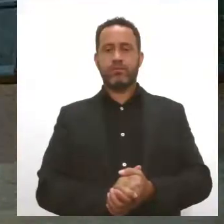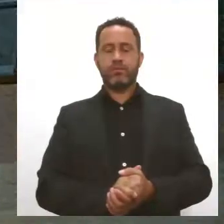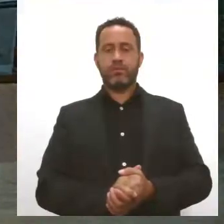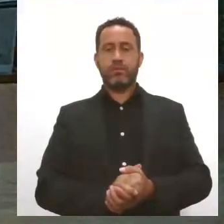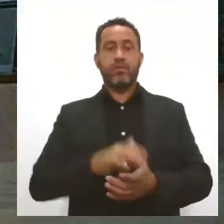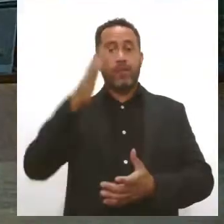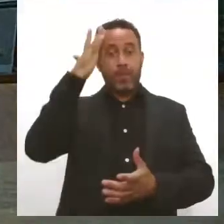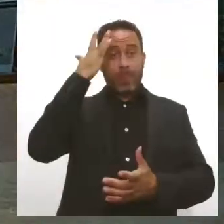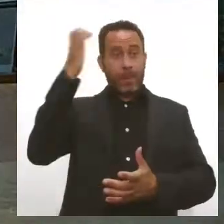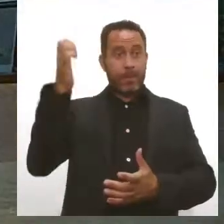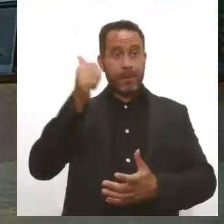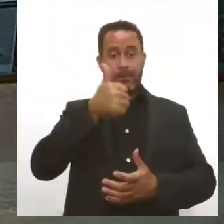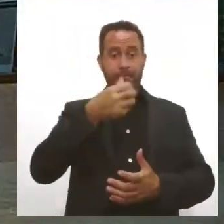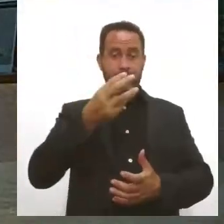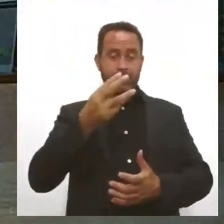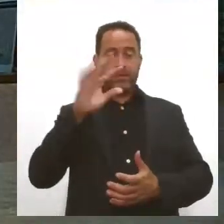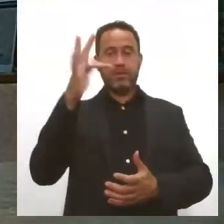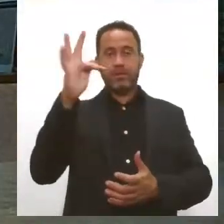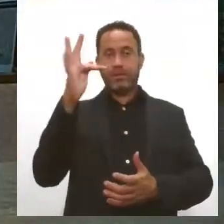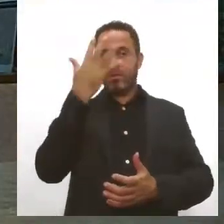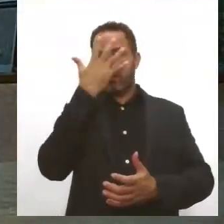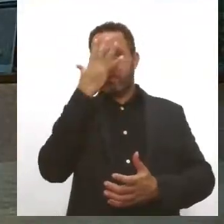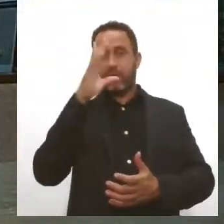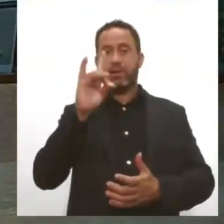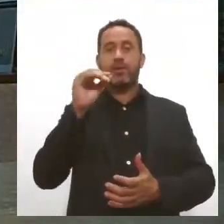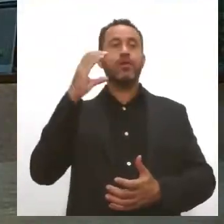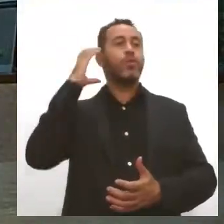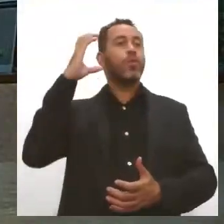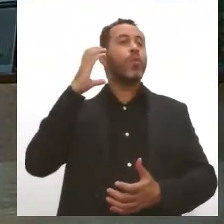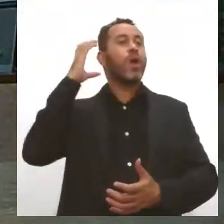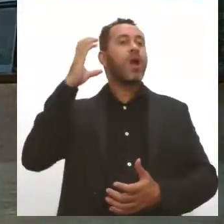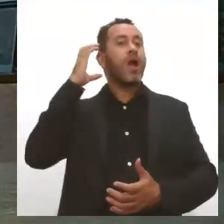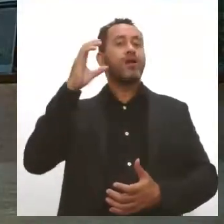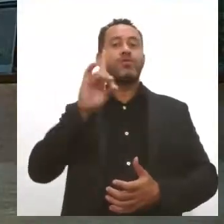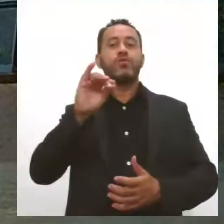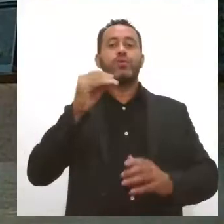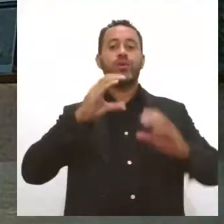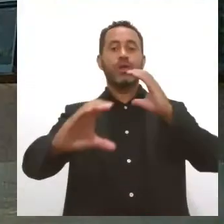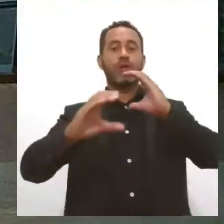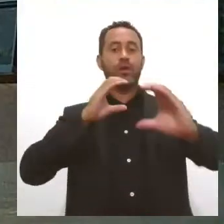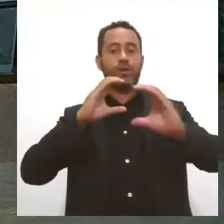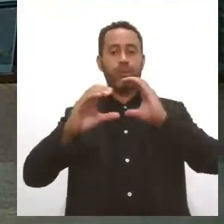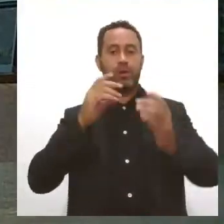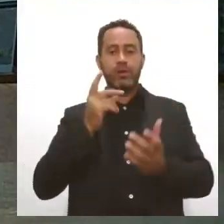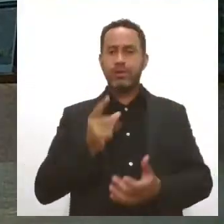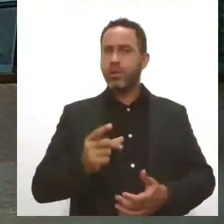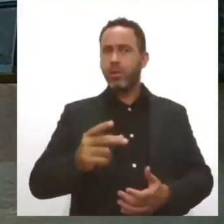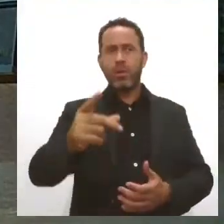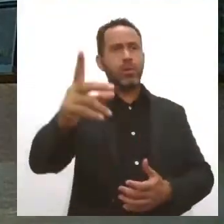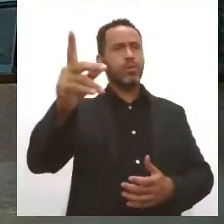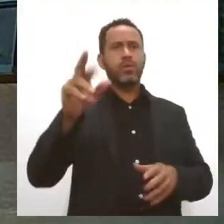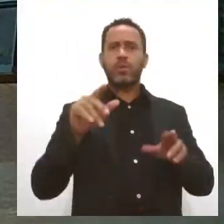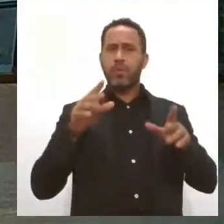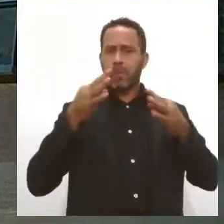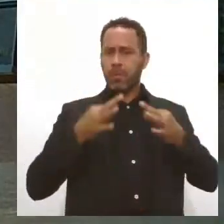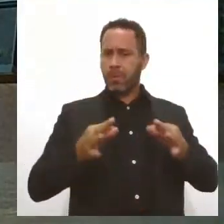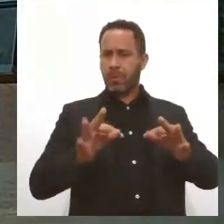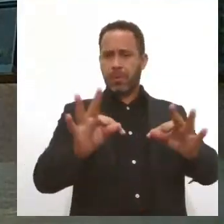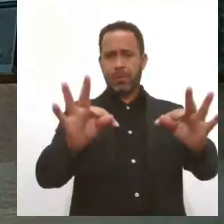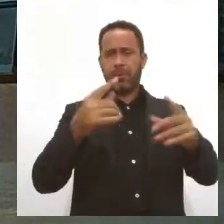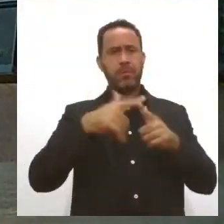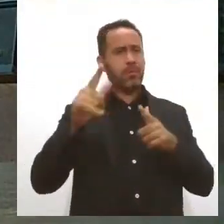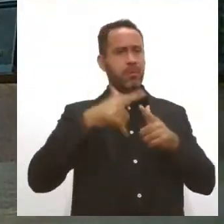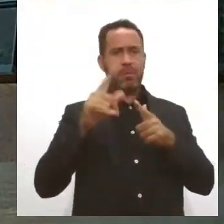Amanhã, 13 de fevereiro, é o dia do rádio, um importante meio de comunicação que perpetua, mesmo com o avanço da tecnologia. Nossa